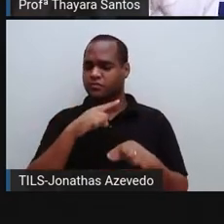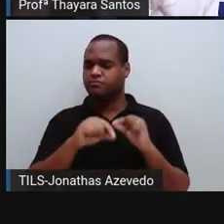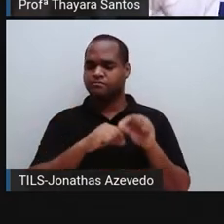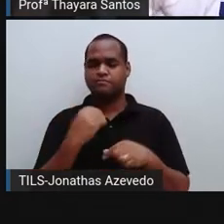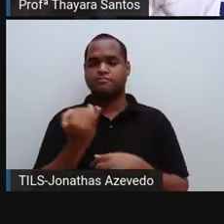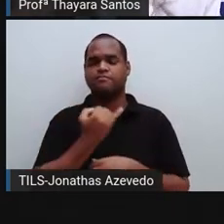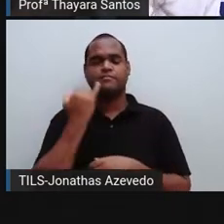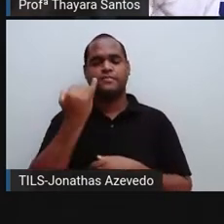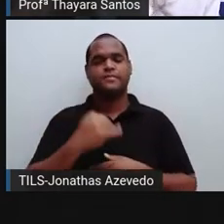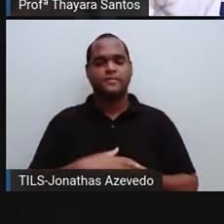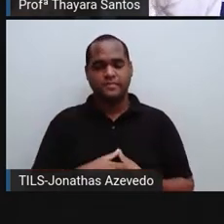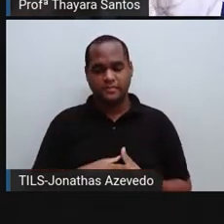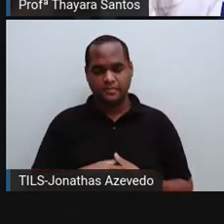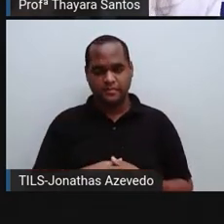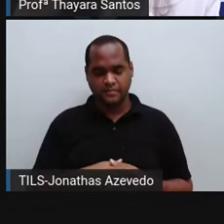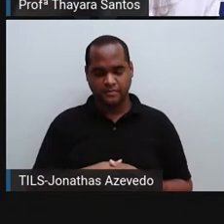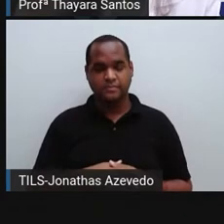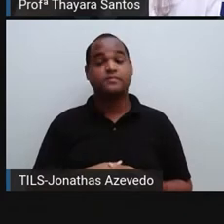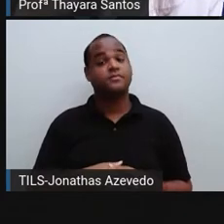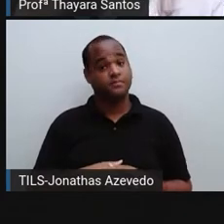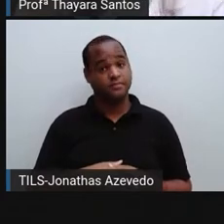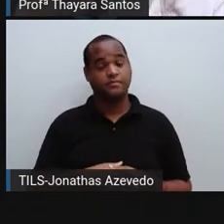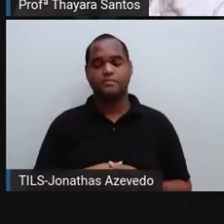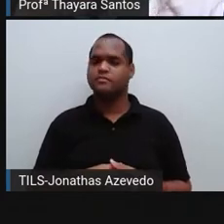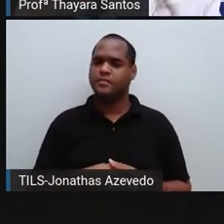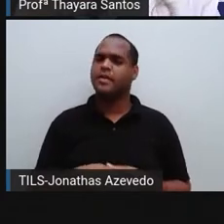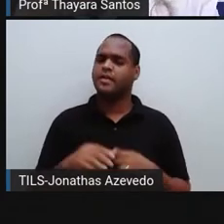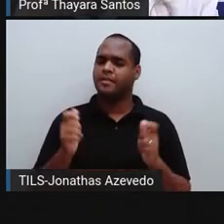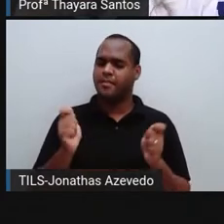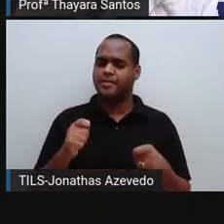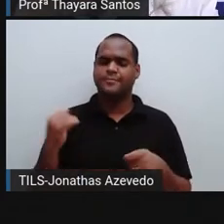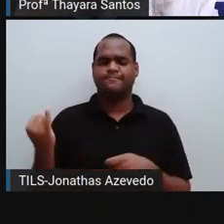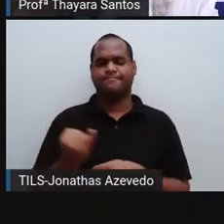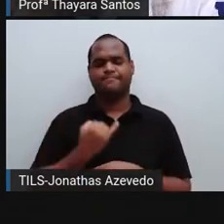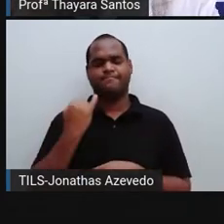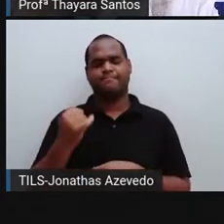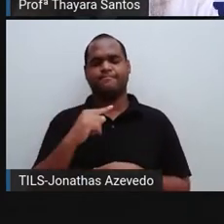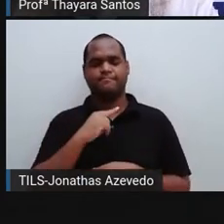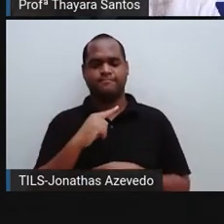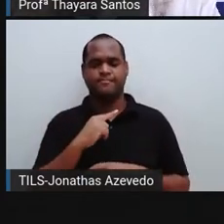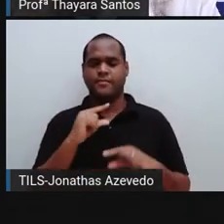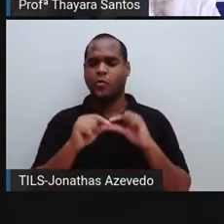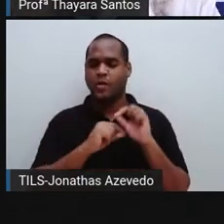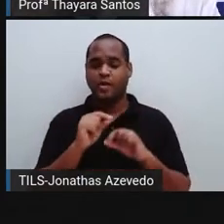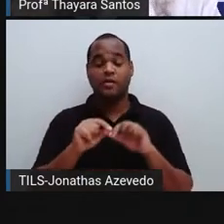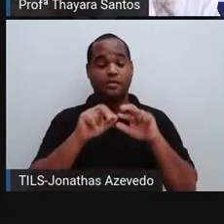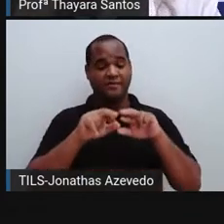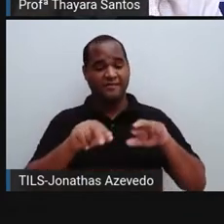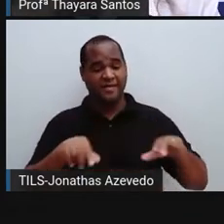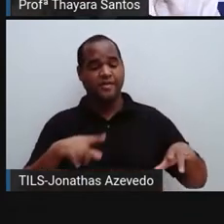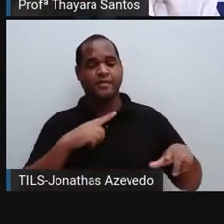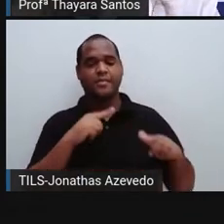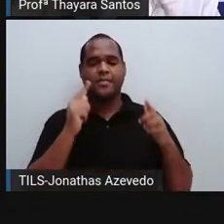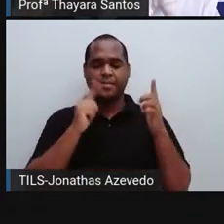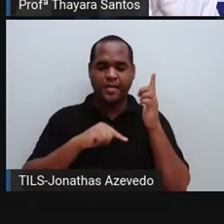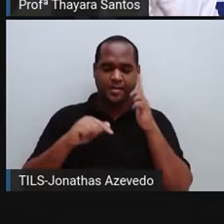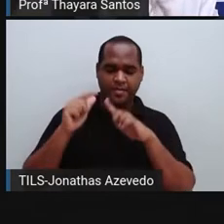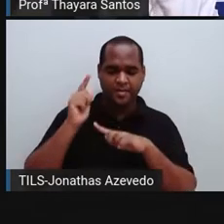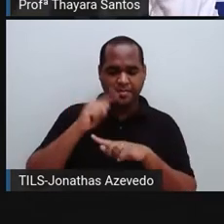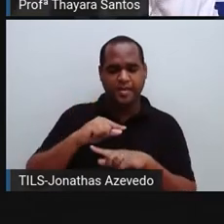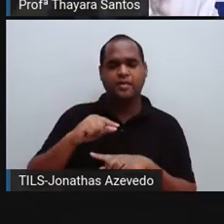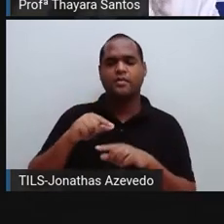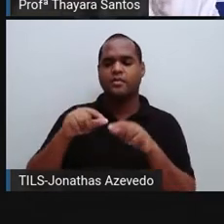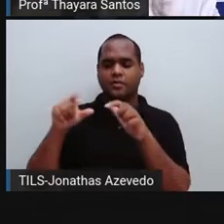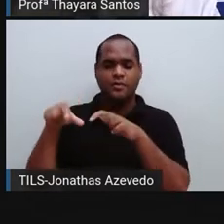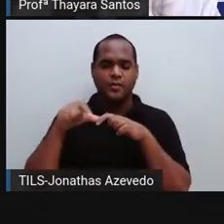Por quê? Porque essa mutação vai dar vantagem para aqueles indivíduos, então eles vão conseguir sobreviver mais no